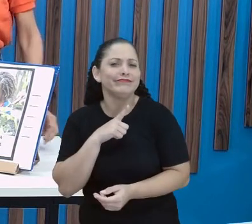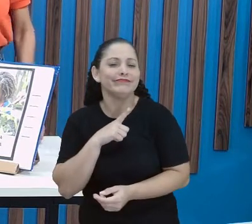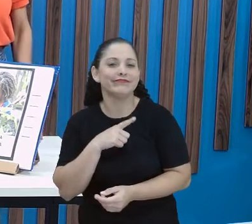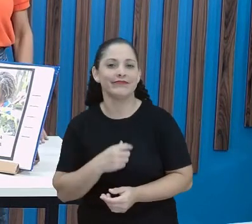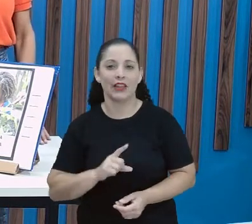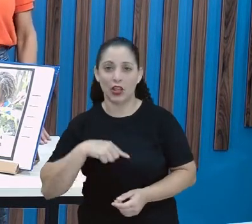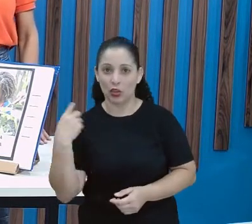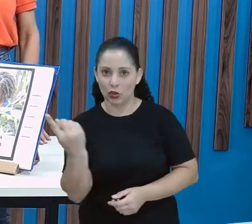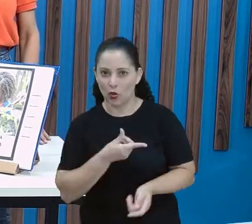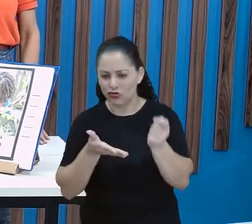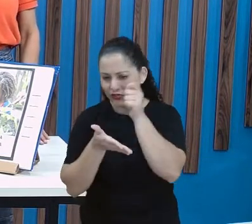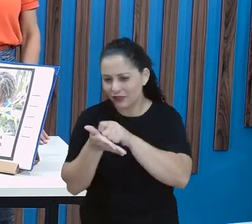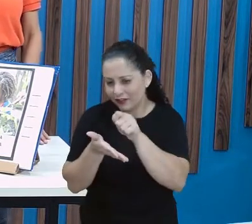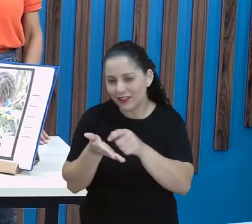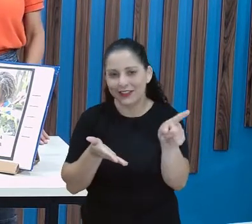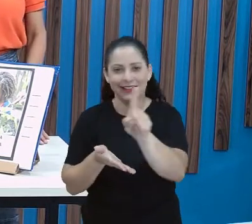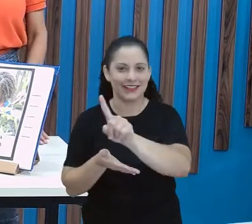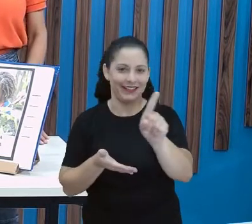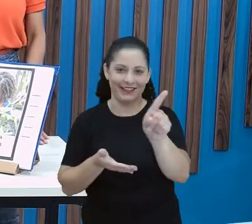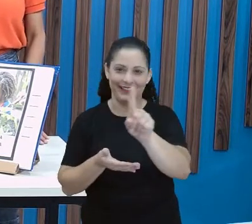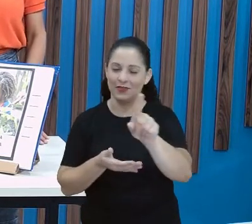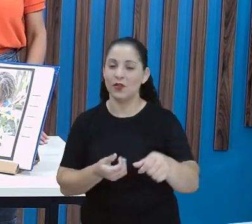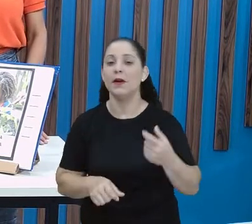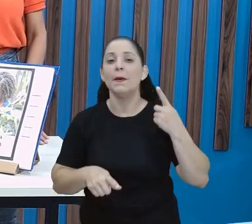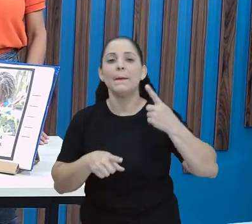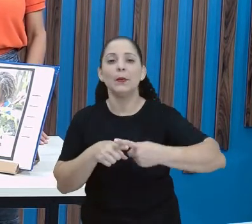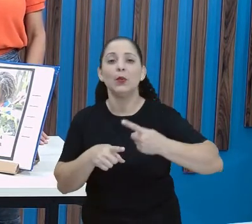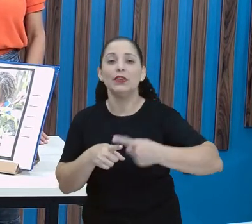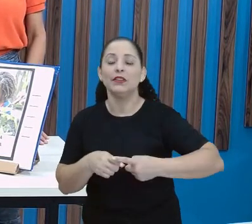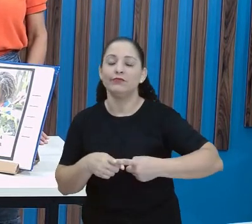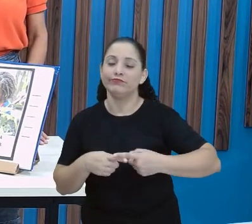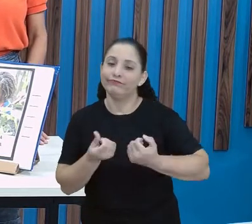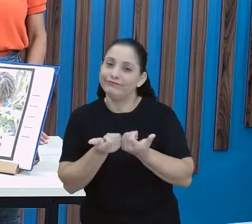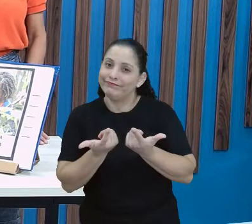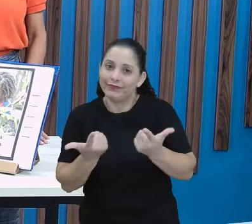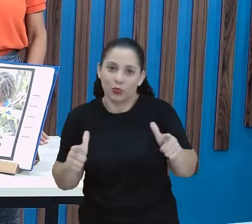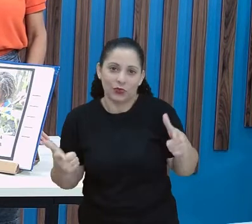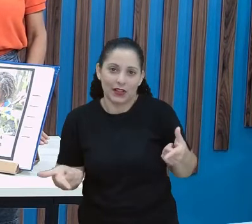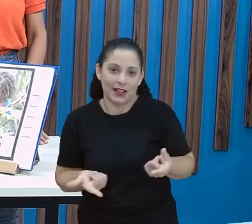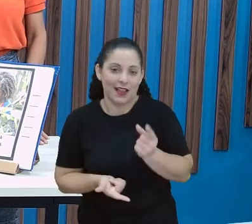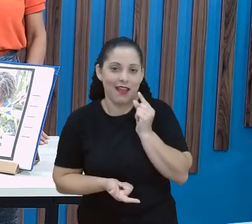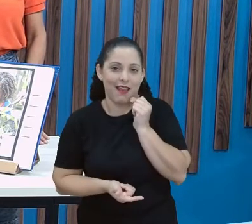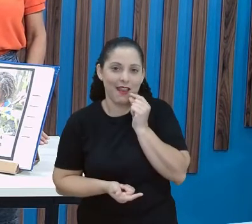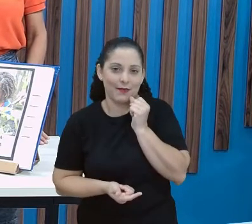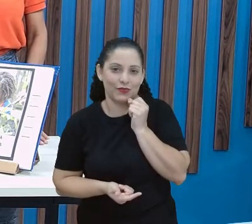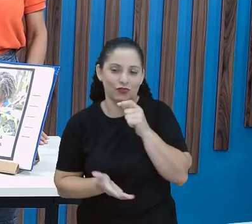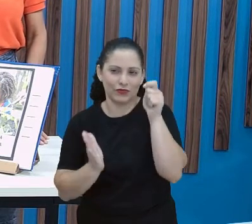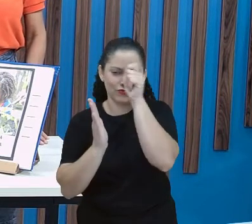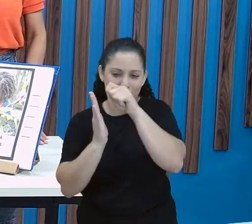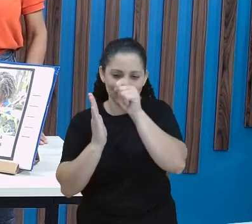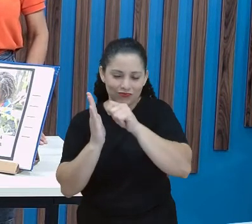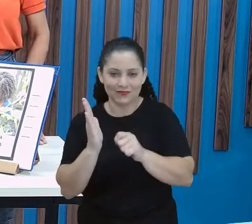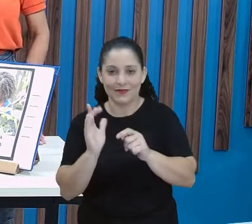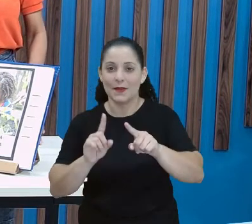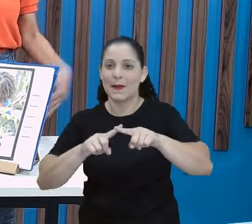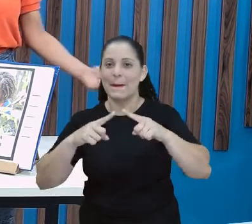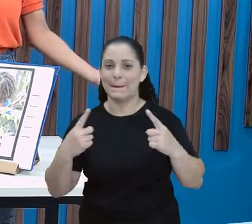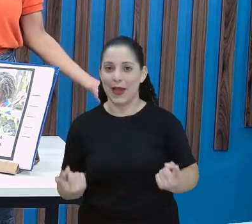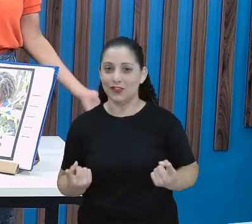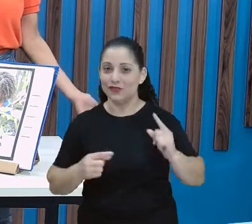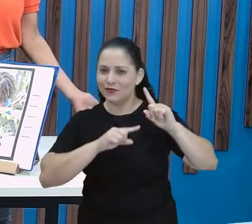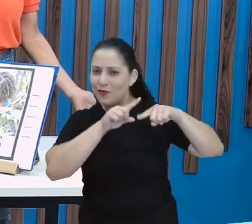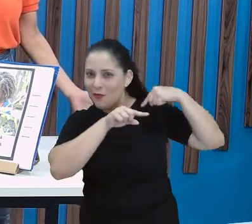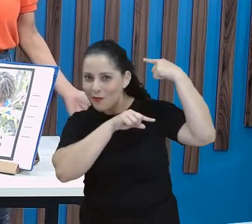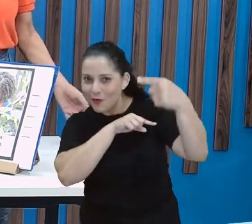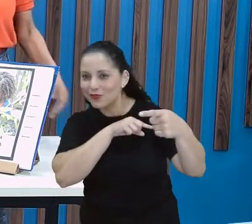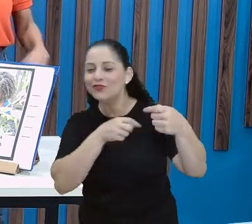não iremos escrever, sabe por quê? Porque eu não trouxe o lápis. Mas, fica para